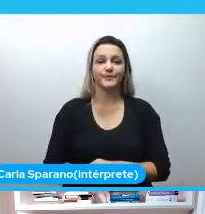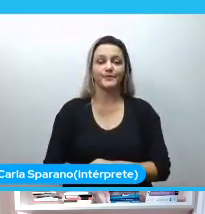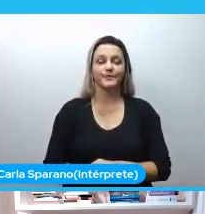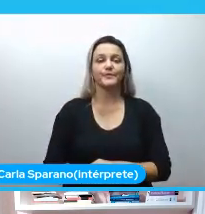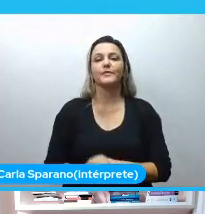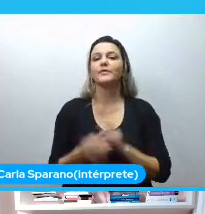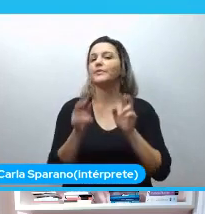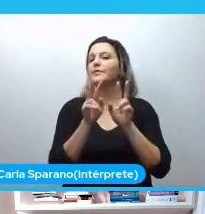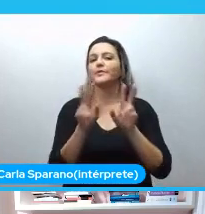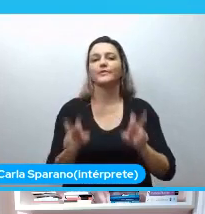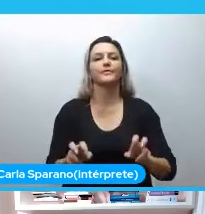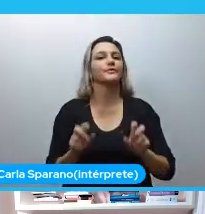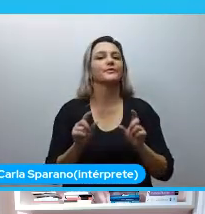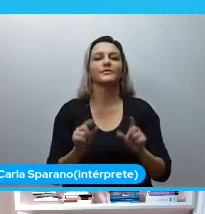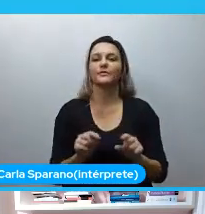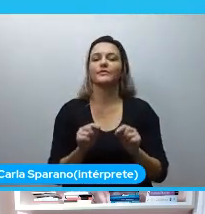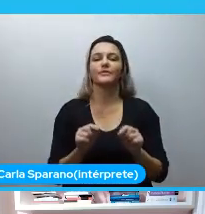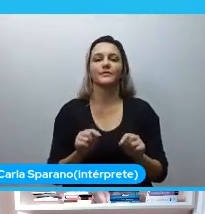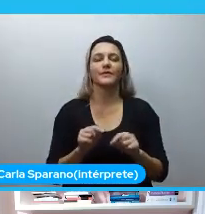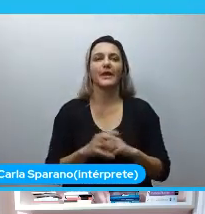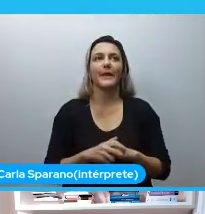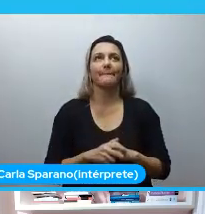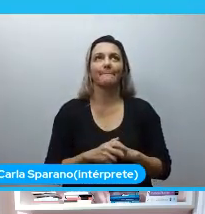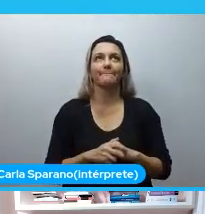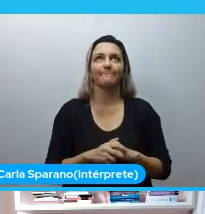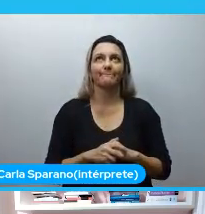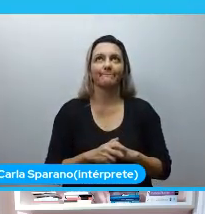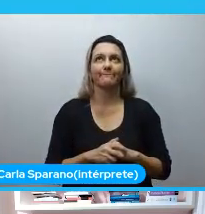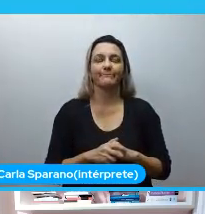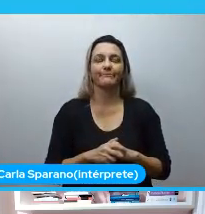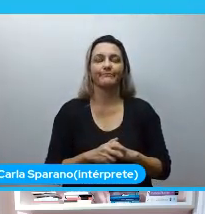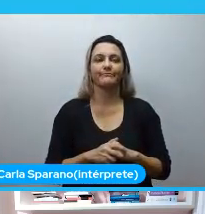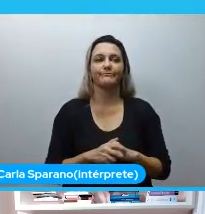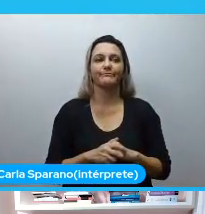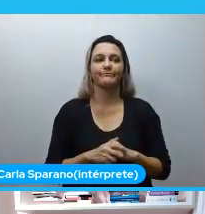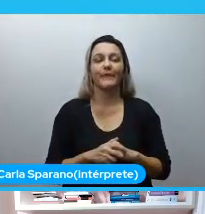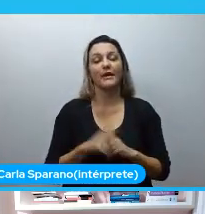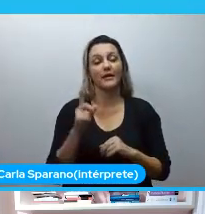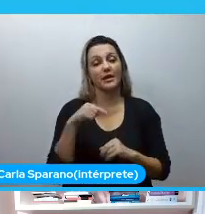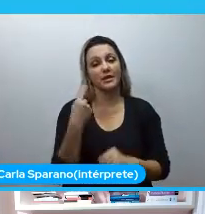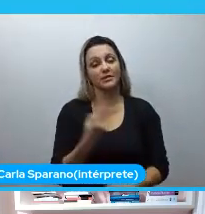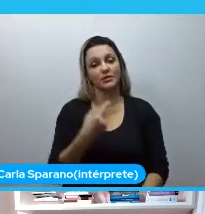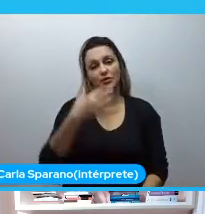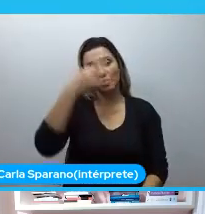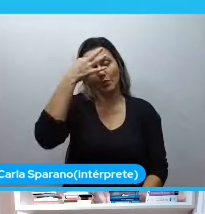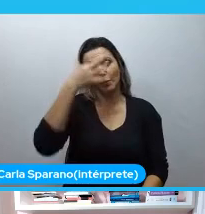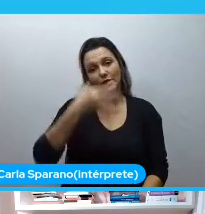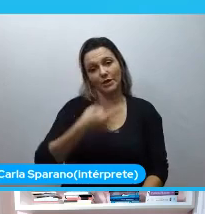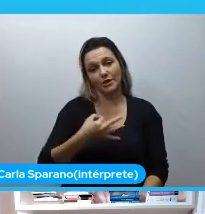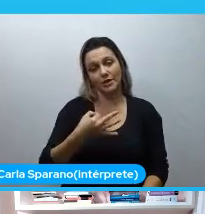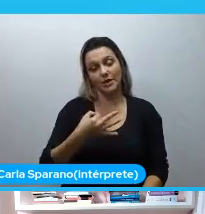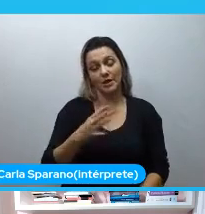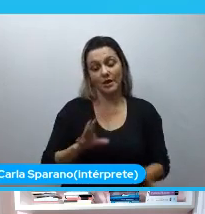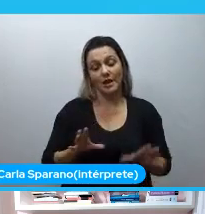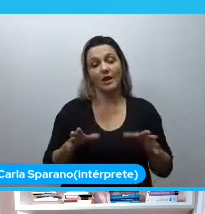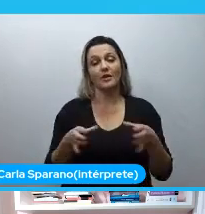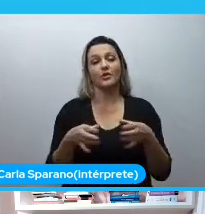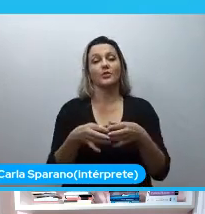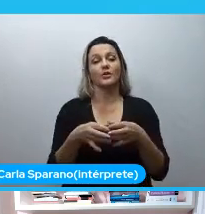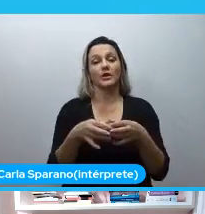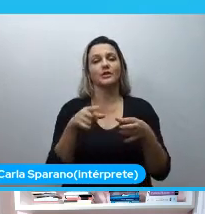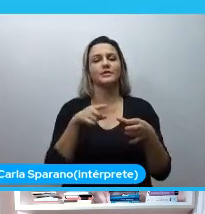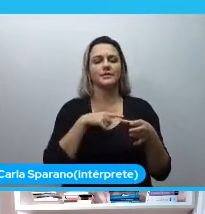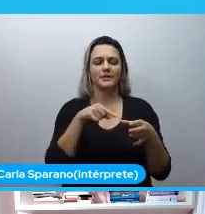relacionado a a gente compreender que a comunidade ela tem realidades